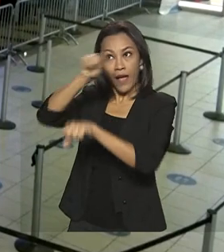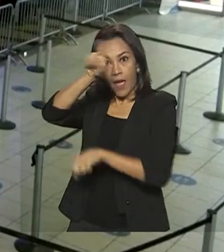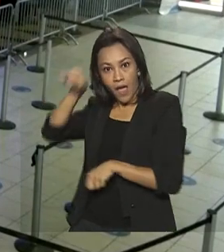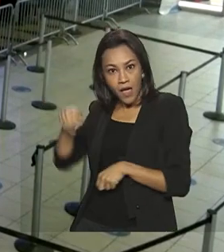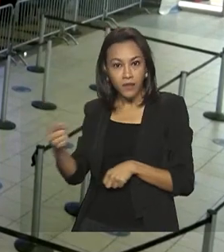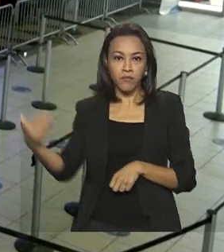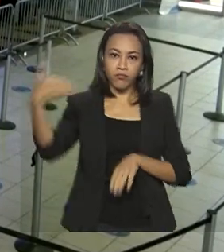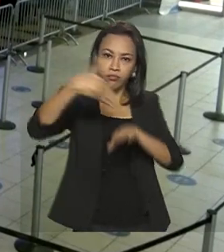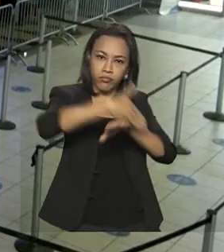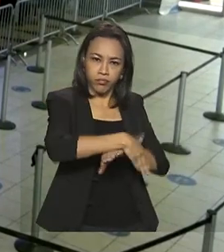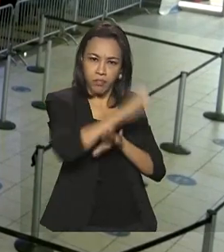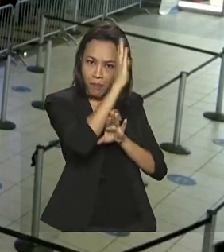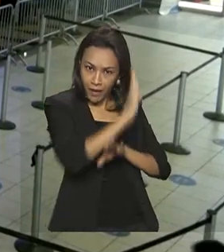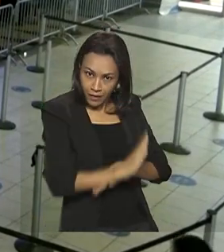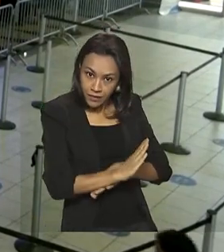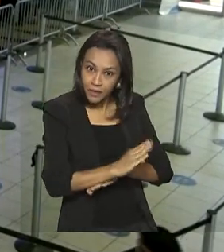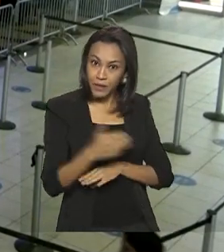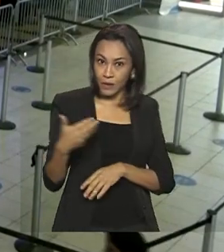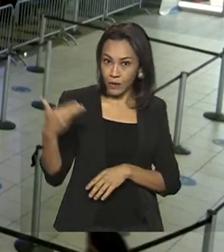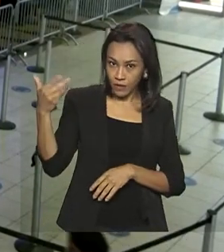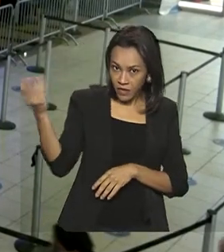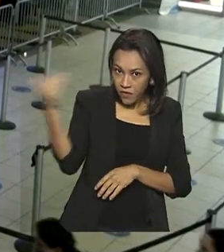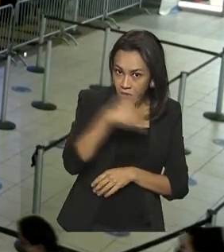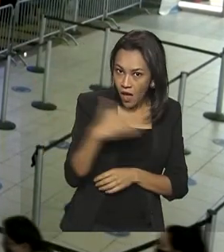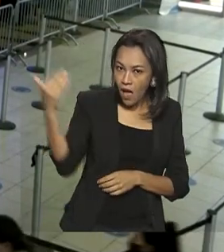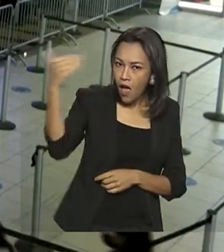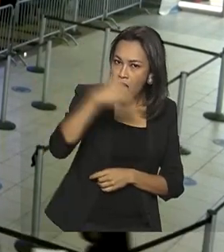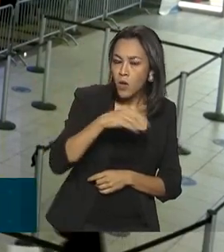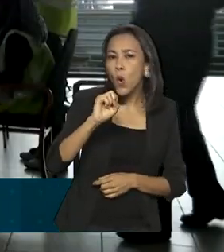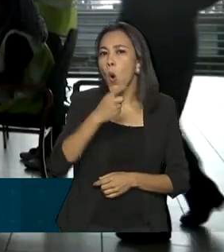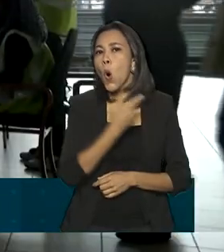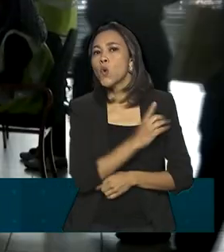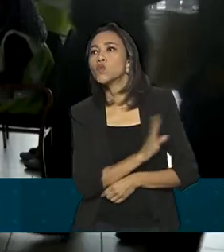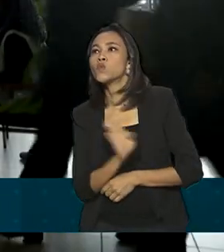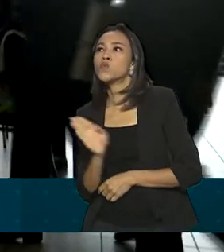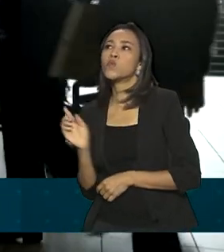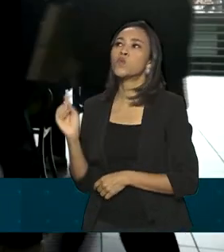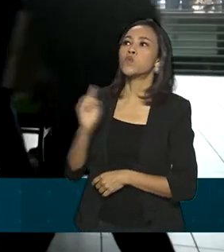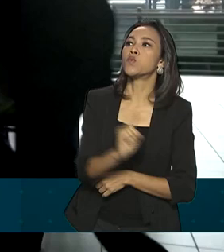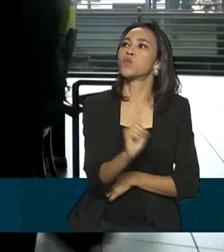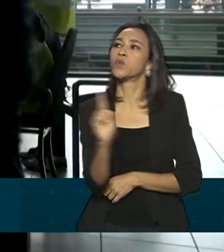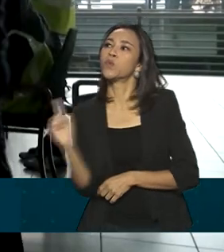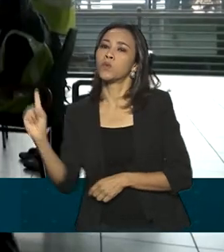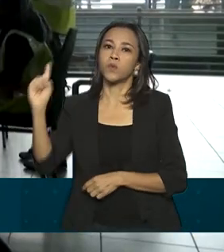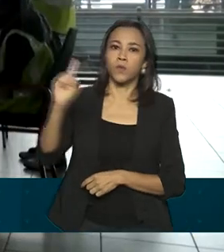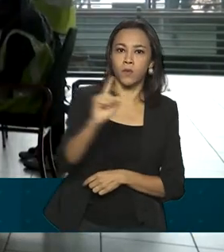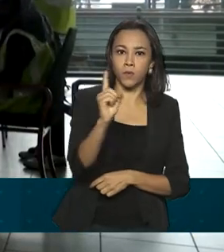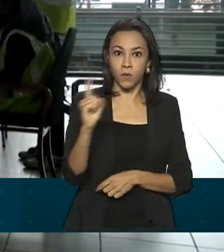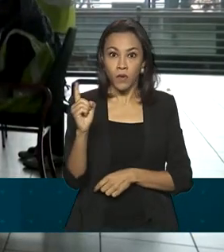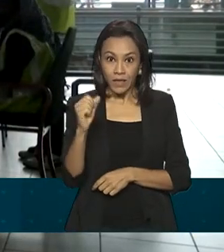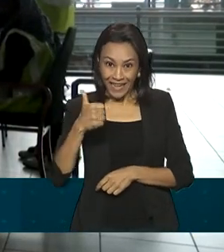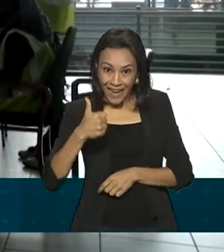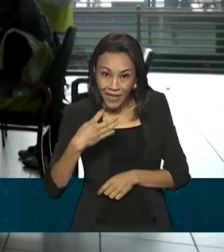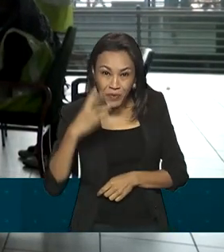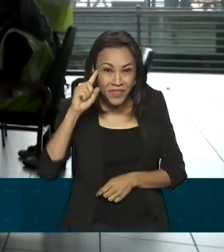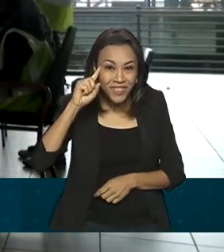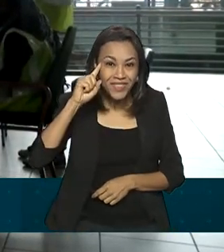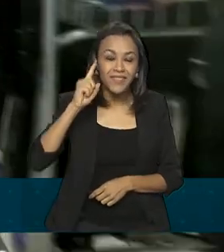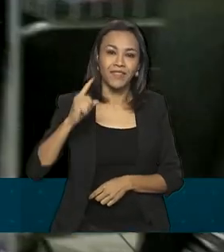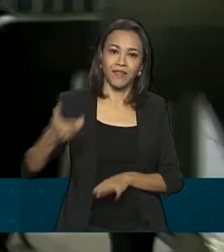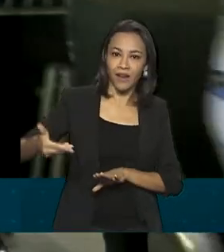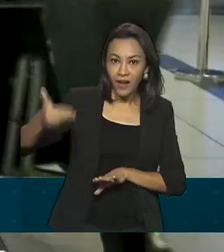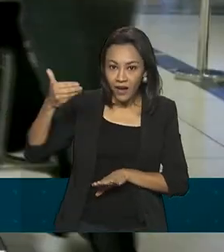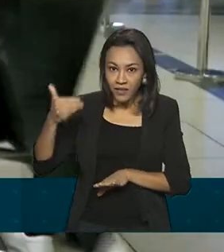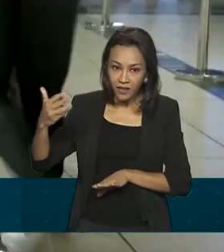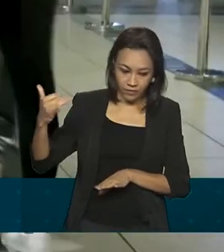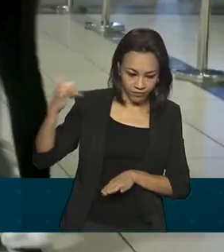Estrangeiros que vierem desses países ou tiverem passado por algum deles nos últimos 14 dias antes